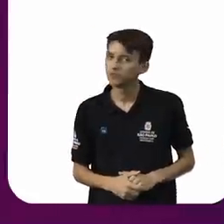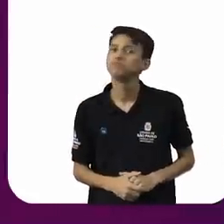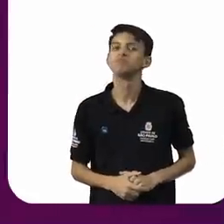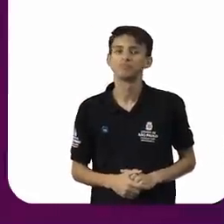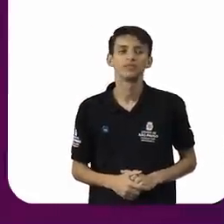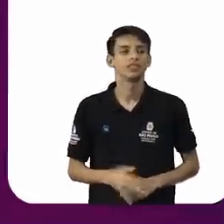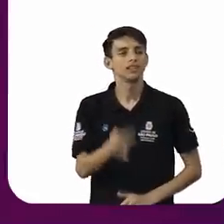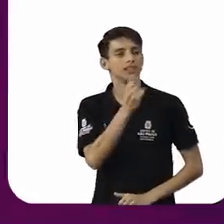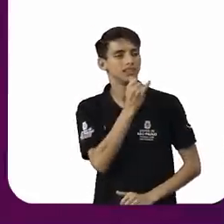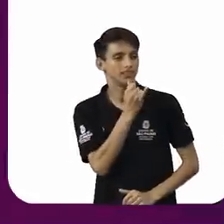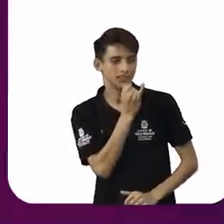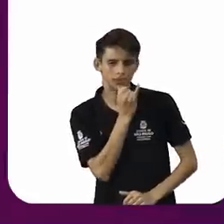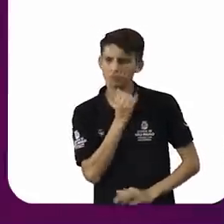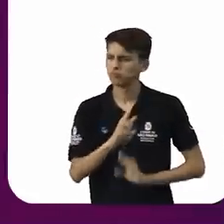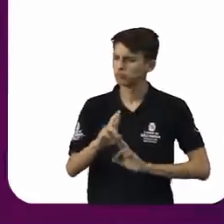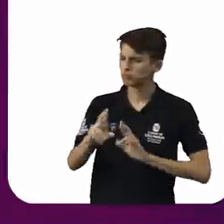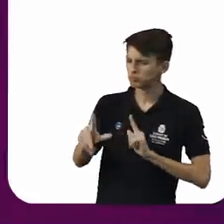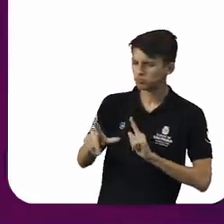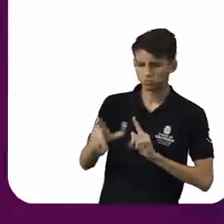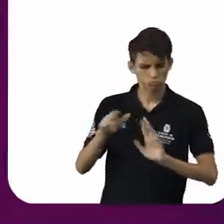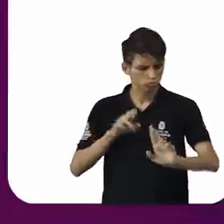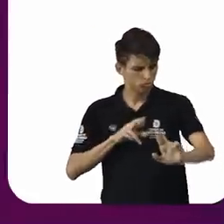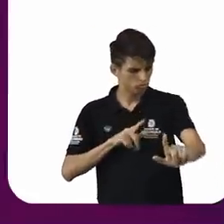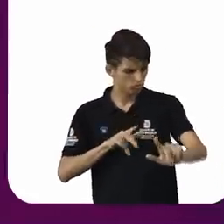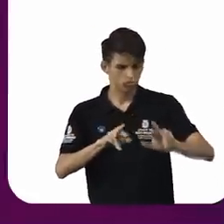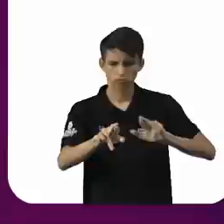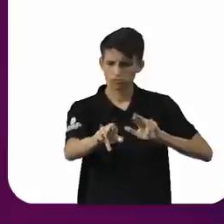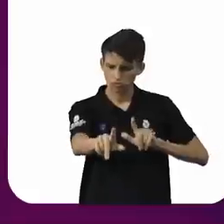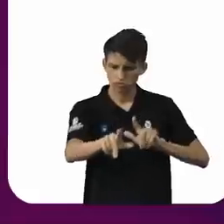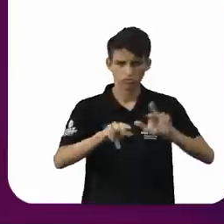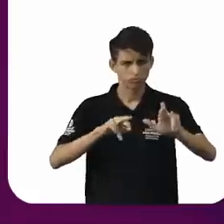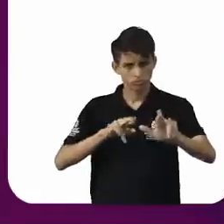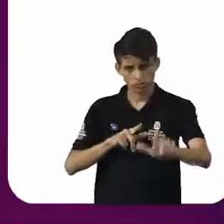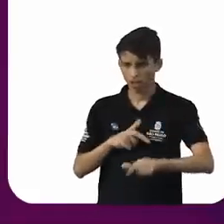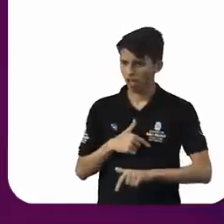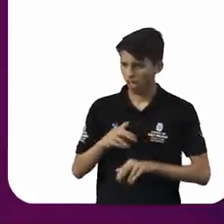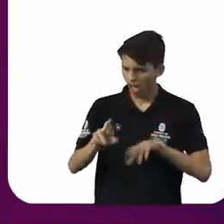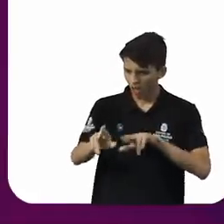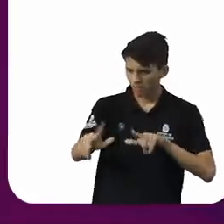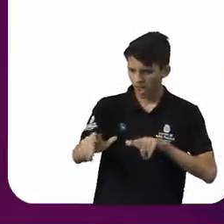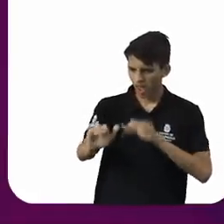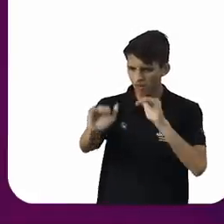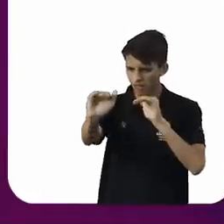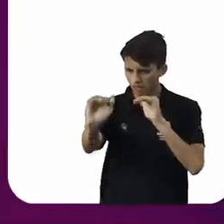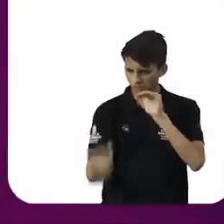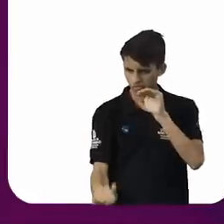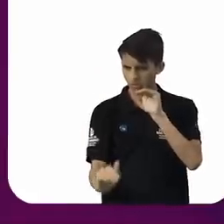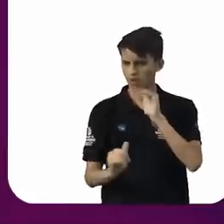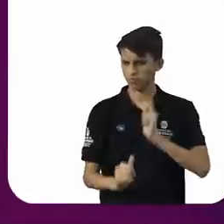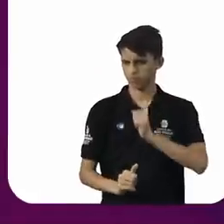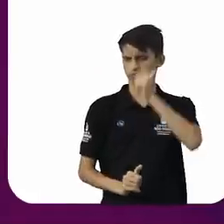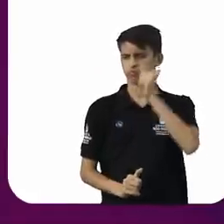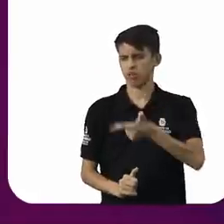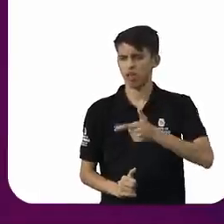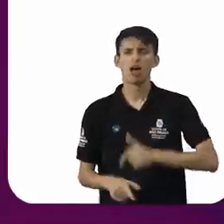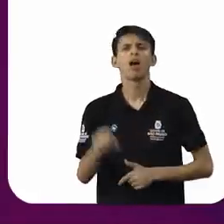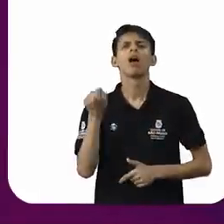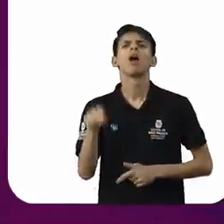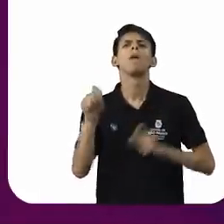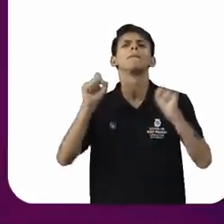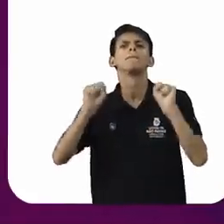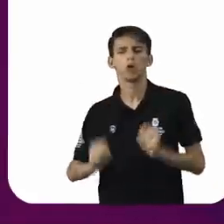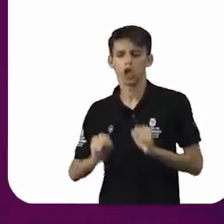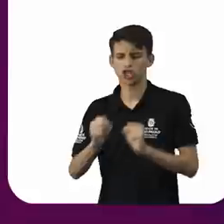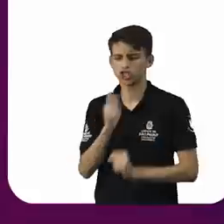o diferente, se é diferente, logo, é inferior, se é diferente, logo, eu posso humilhá-lo,